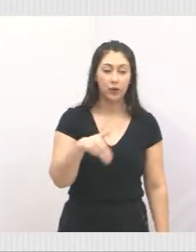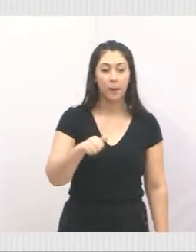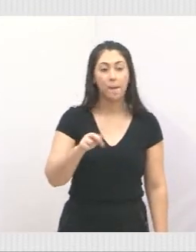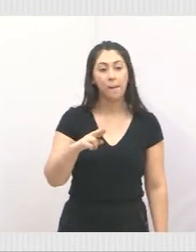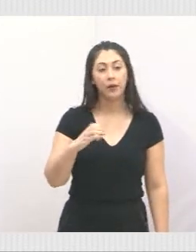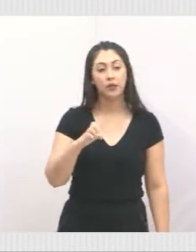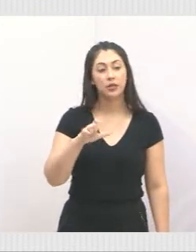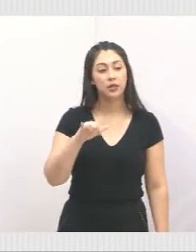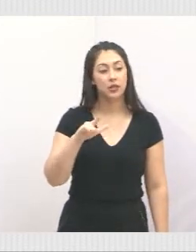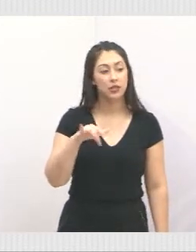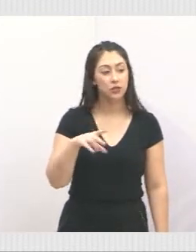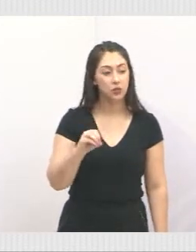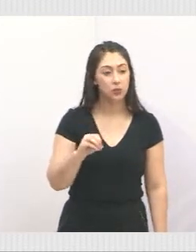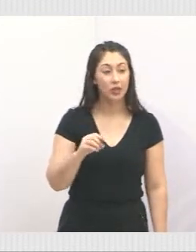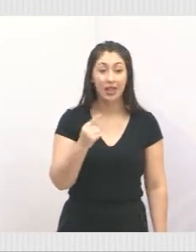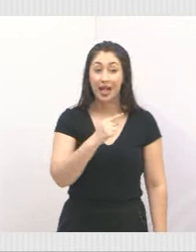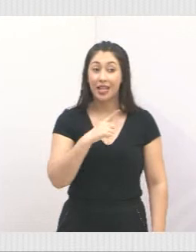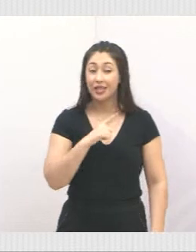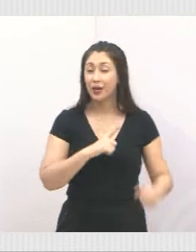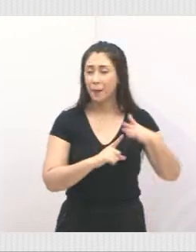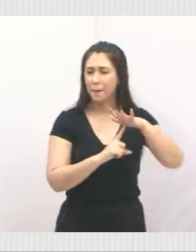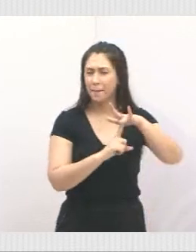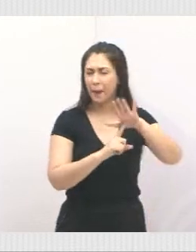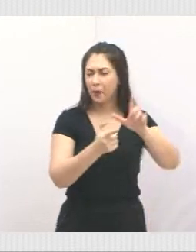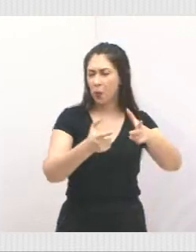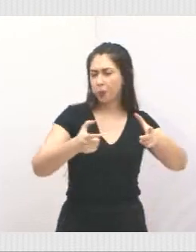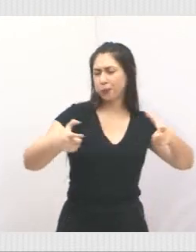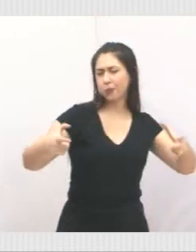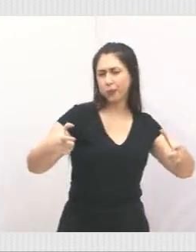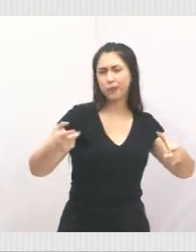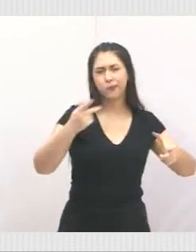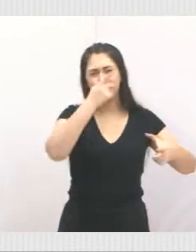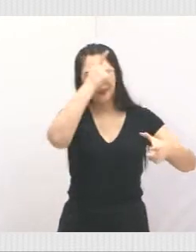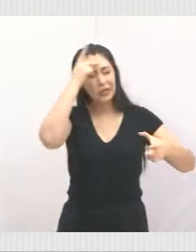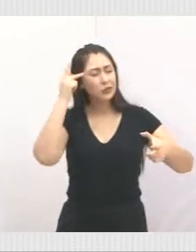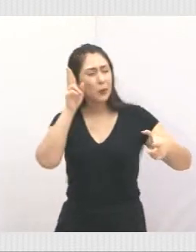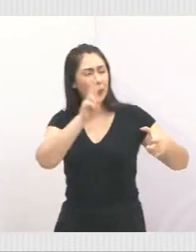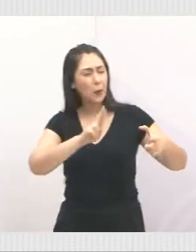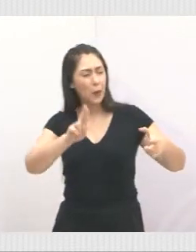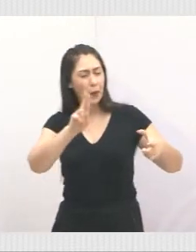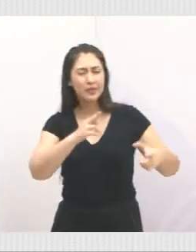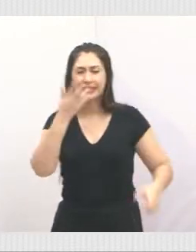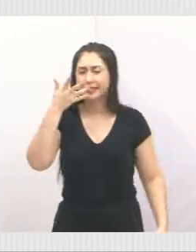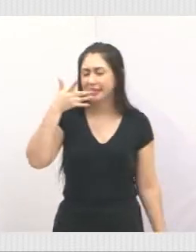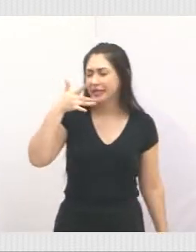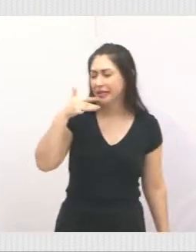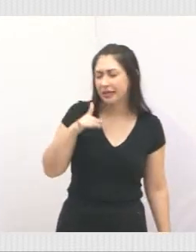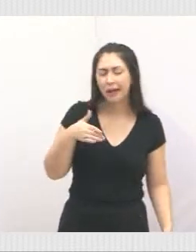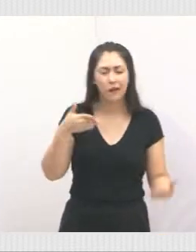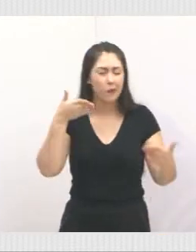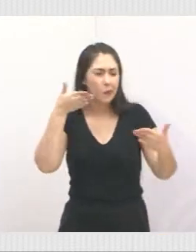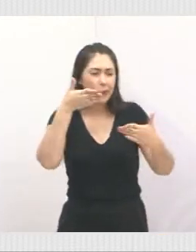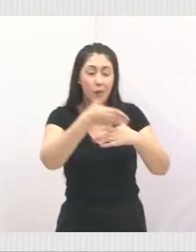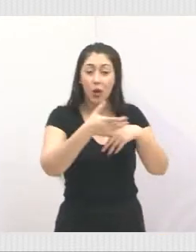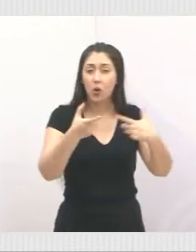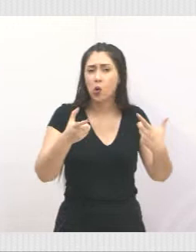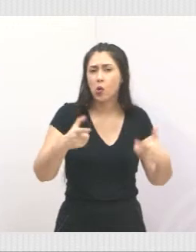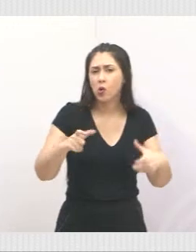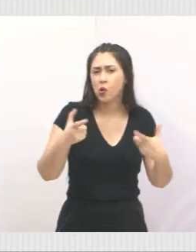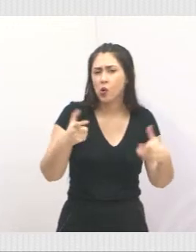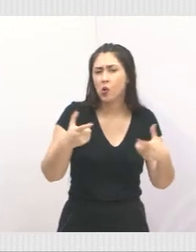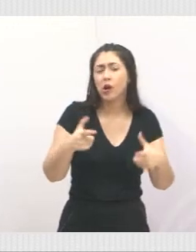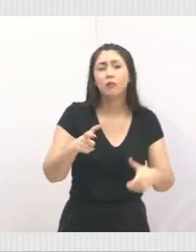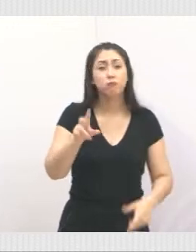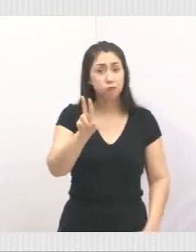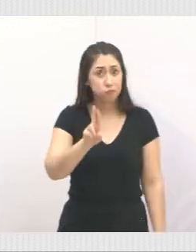gigantesca, onde é utilizado por muitas pessoas, muitas crianças. É um local muito